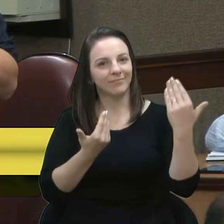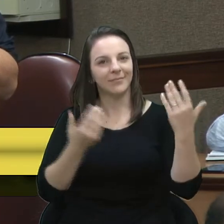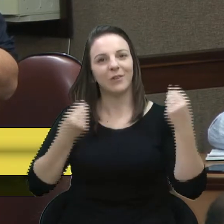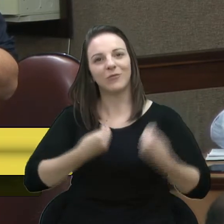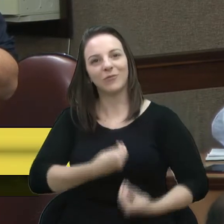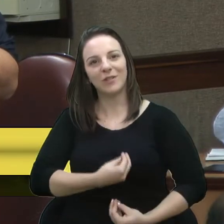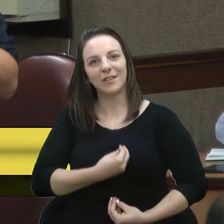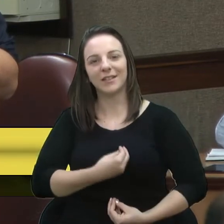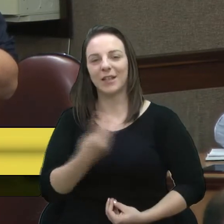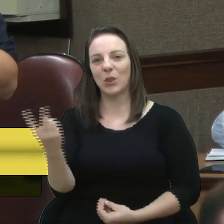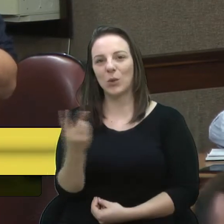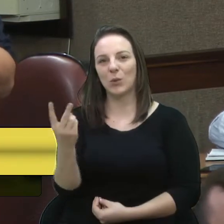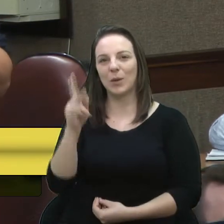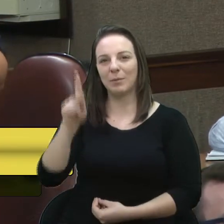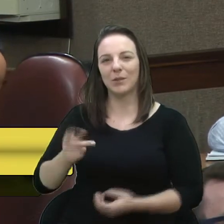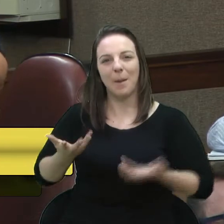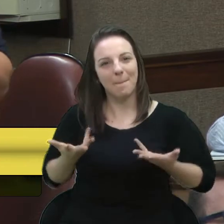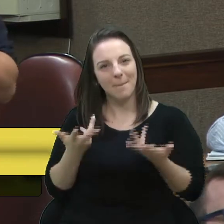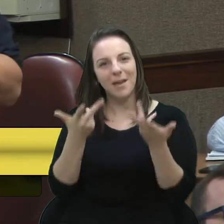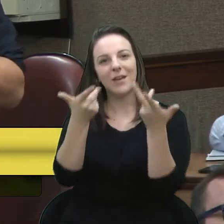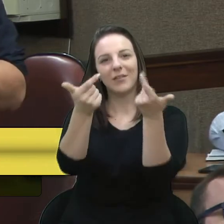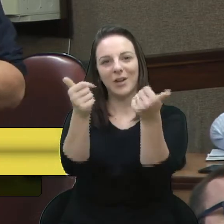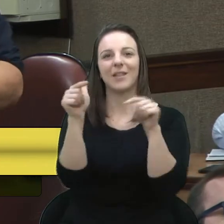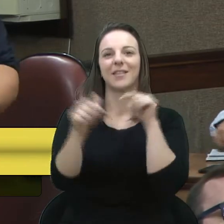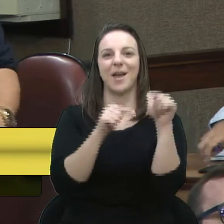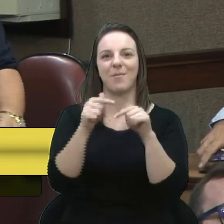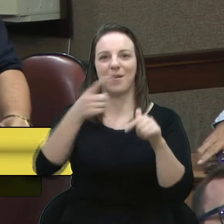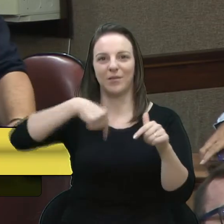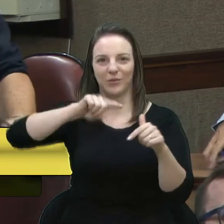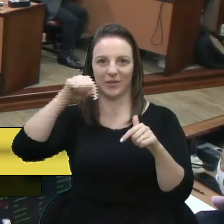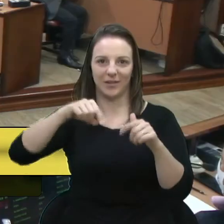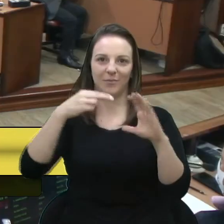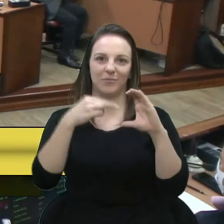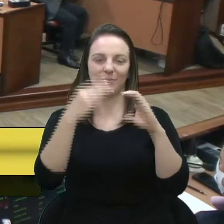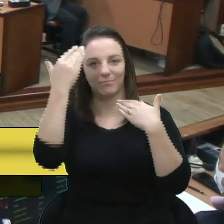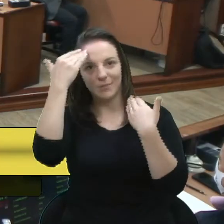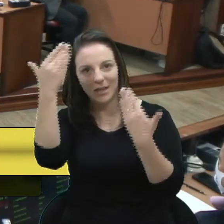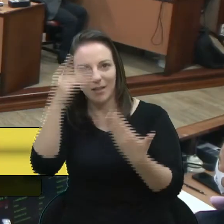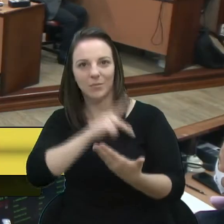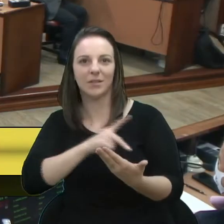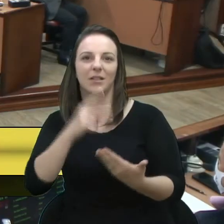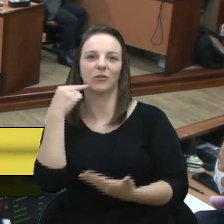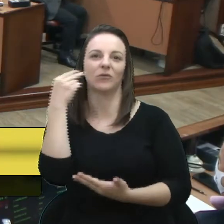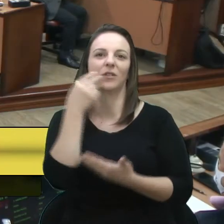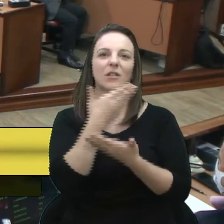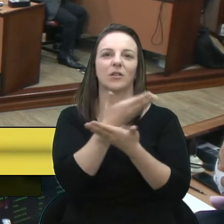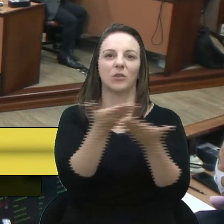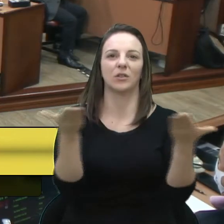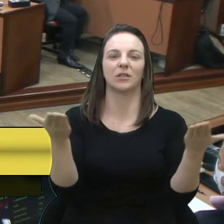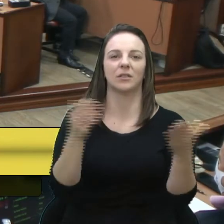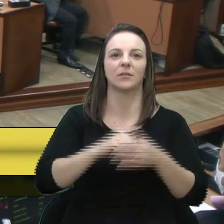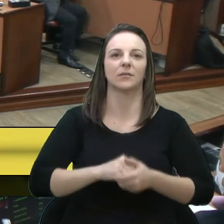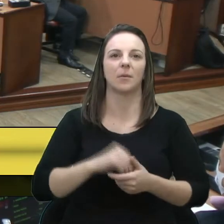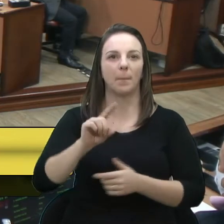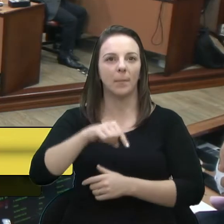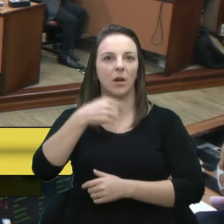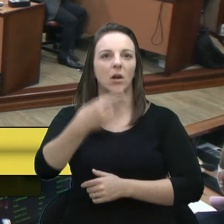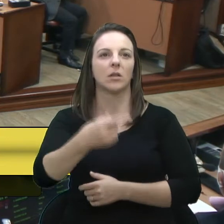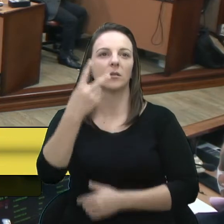trabalham junto conosco aqui na casa. Muito obrigado, senhor presidente, senhores e senhores vereadores. Próxima inscrita, a vereadora Gladys, com a palavra.